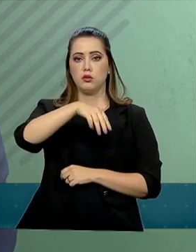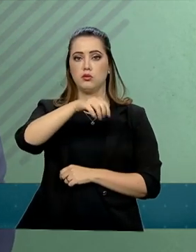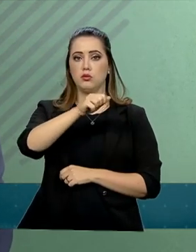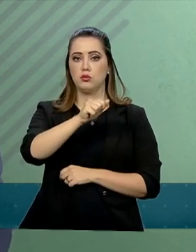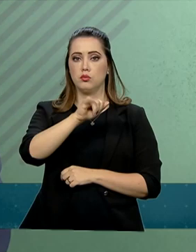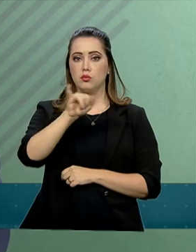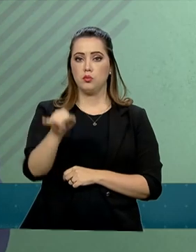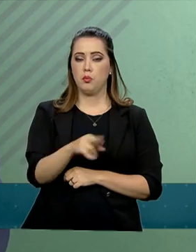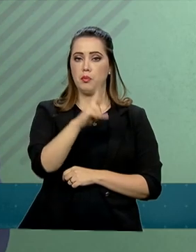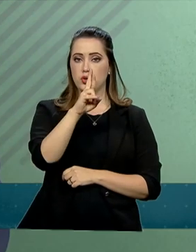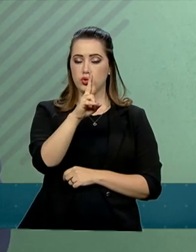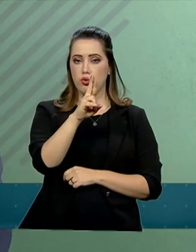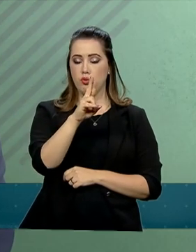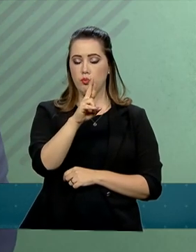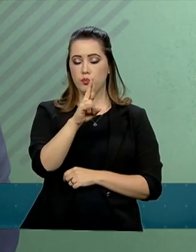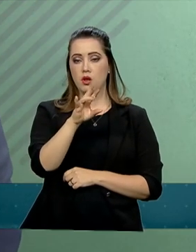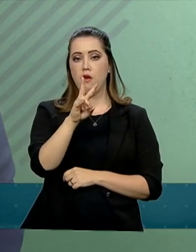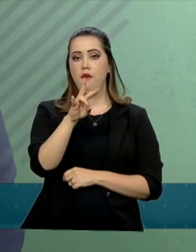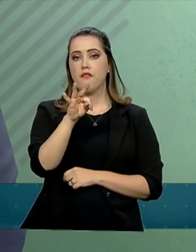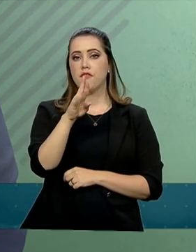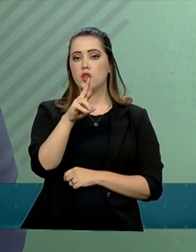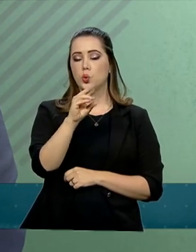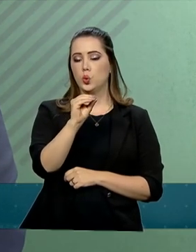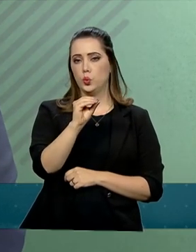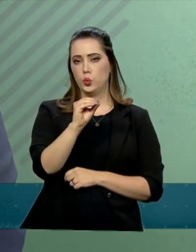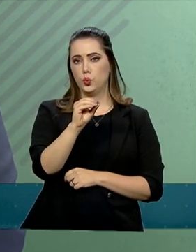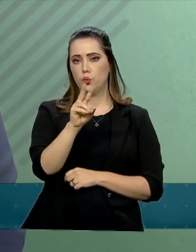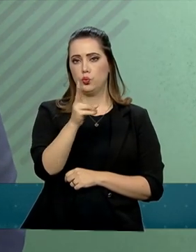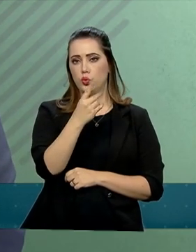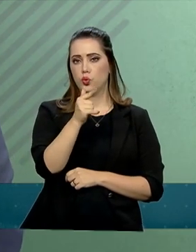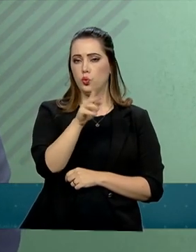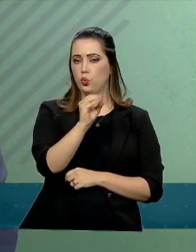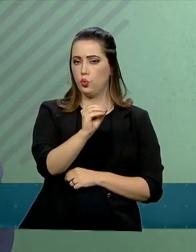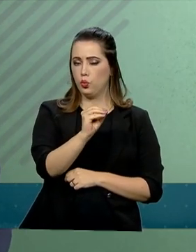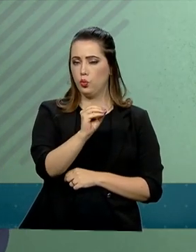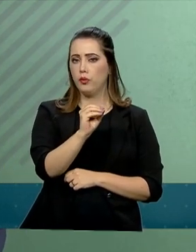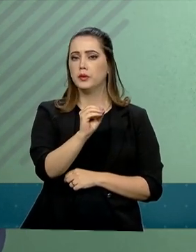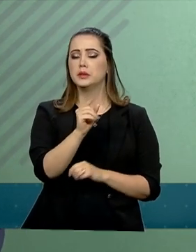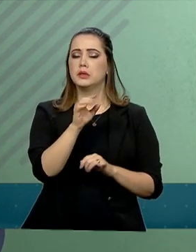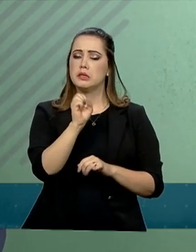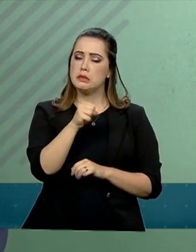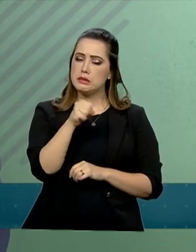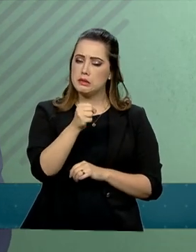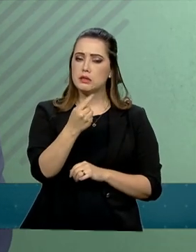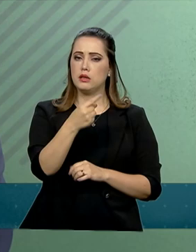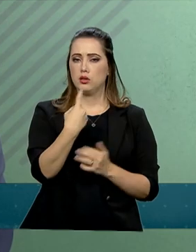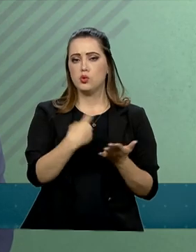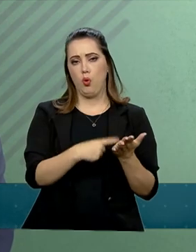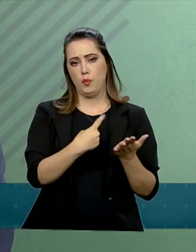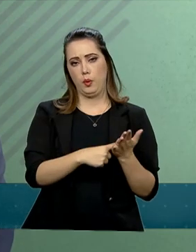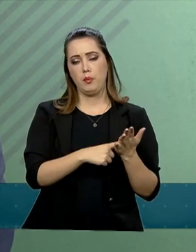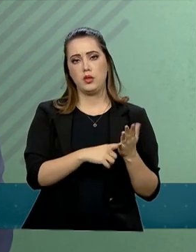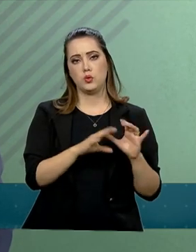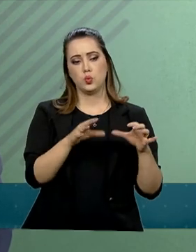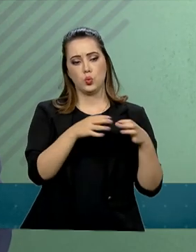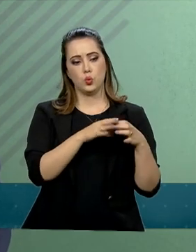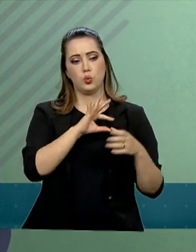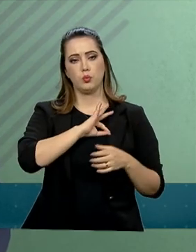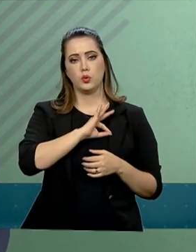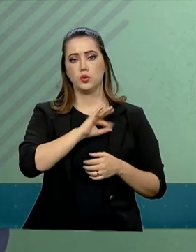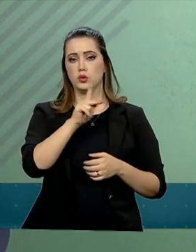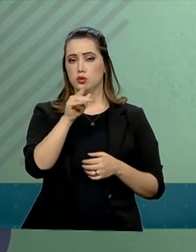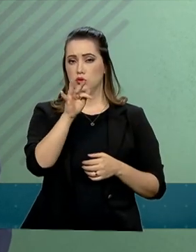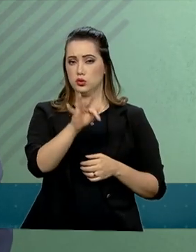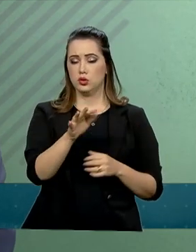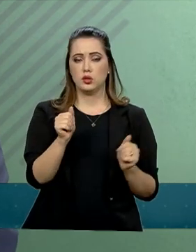fato, esse movimento em prol dos policiais federais, ele está a ser analisado por